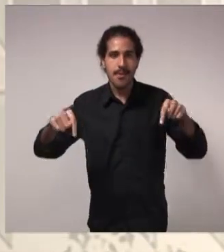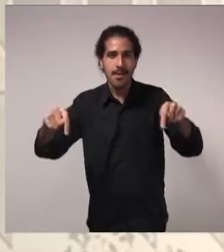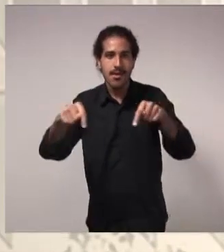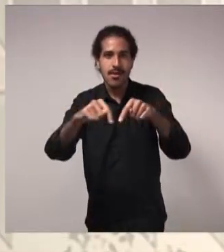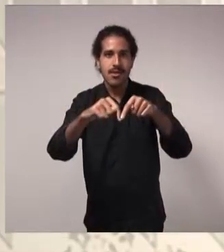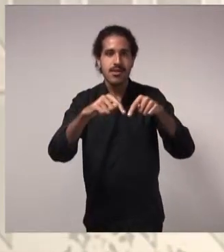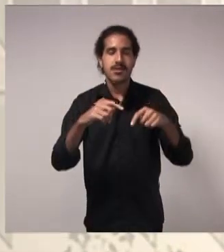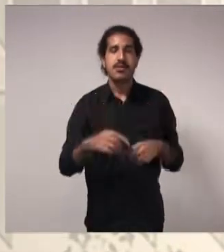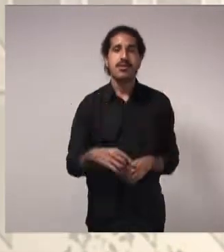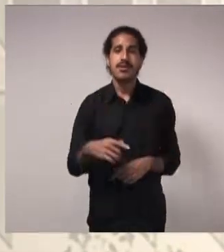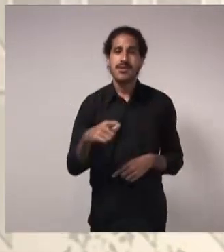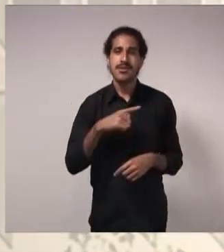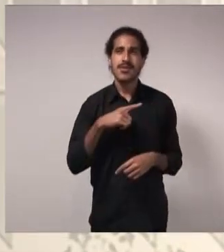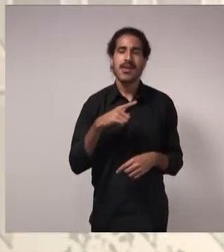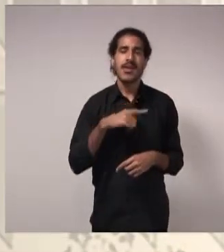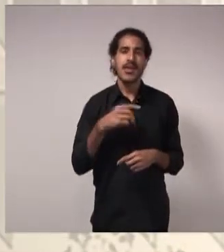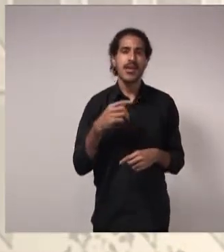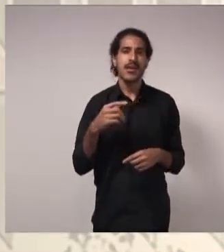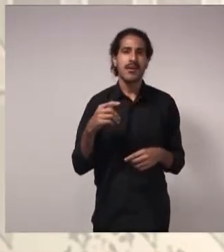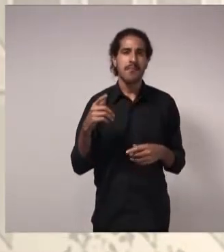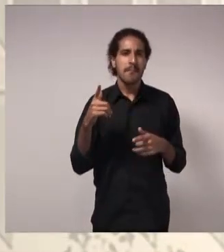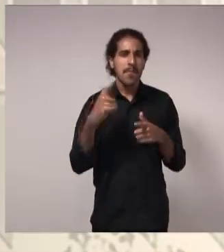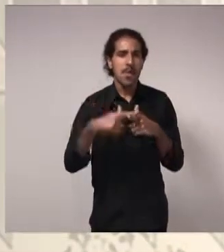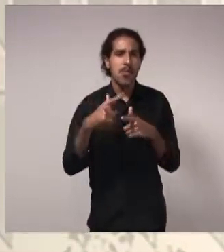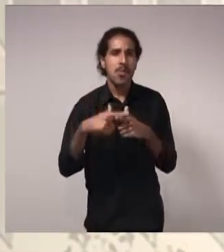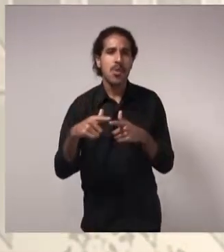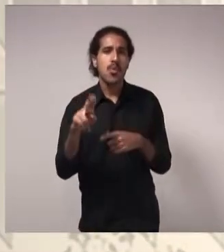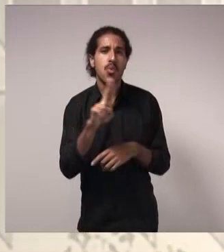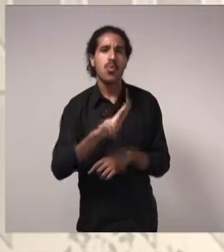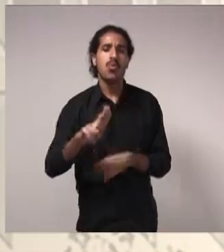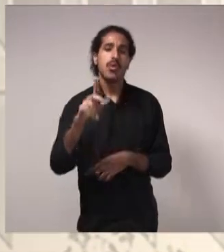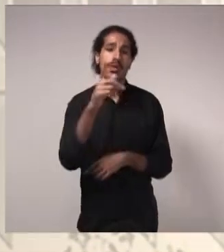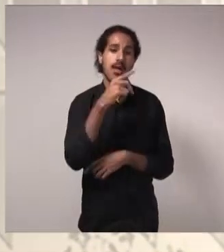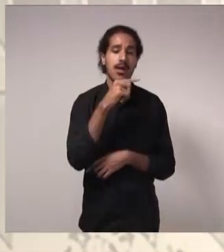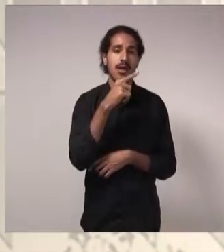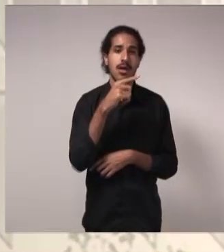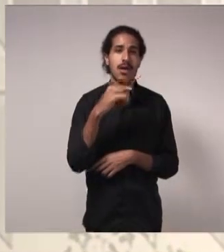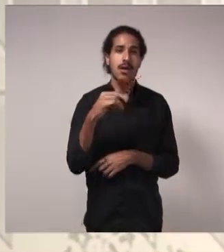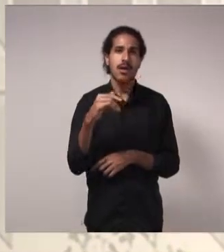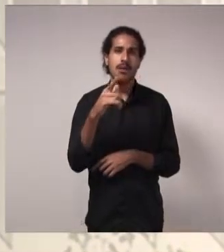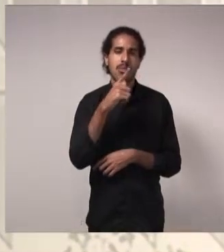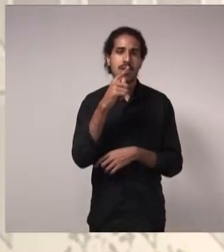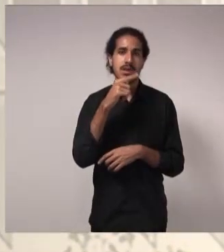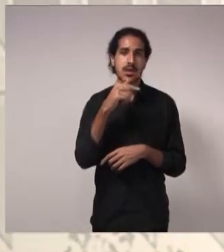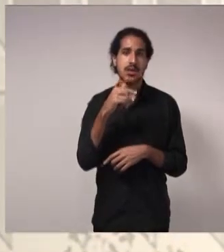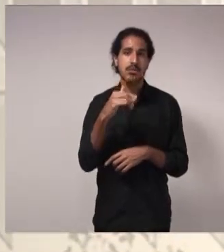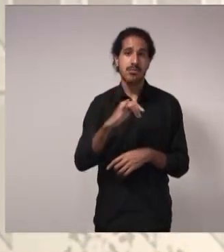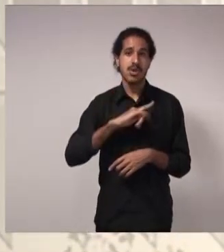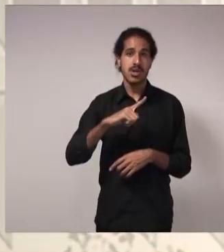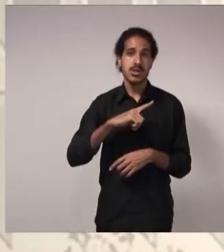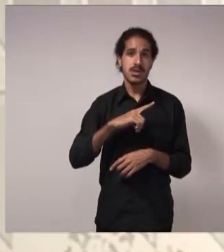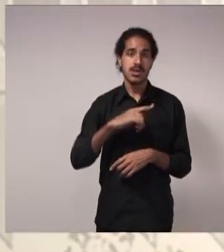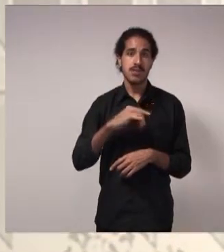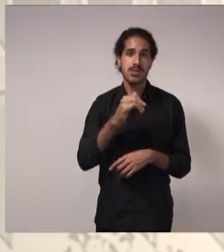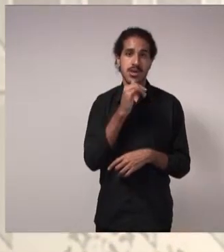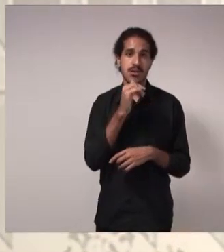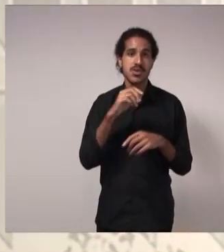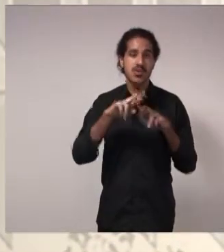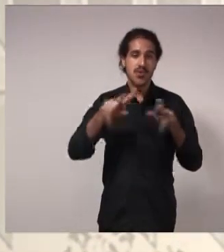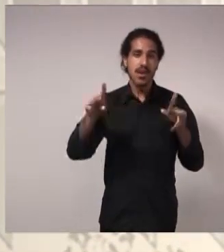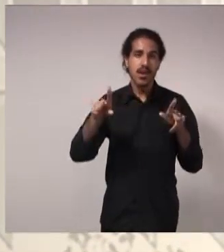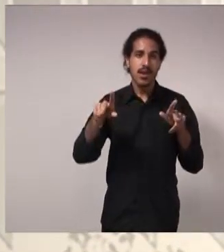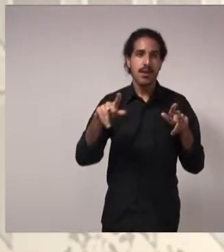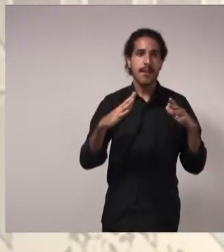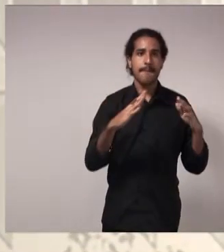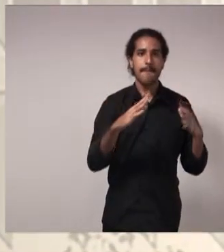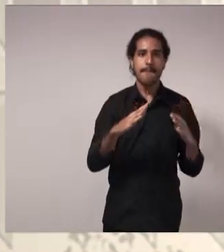acabam afetando a maneira como a água é utilizada. Um pouco diferente, por exemplo, dos bairros de blocos de apartamento, como,